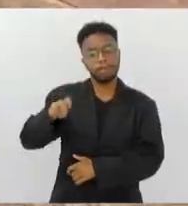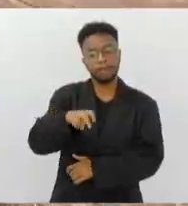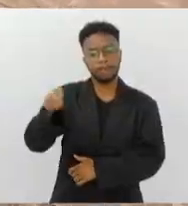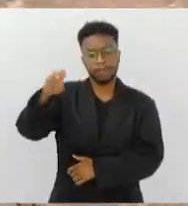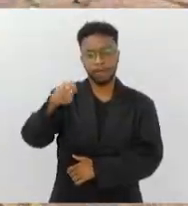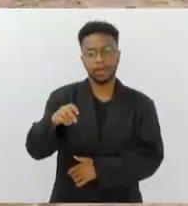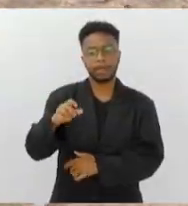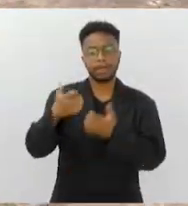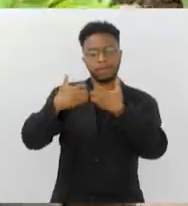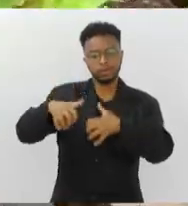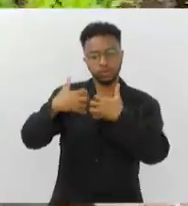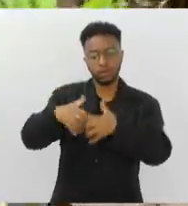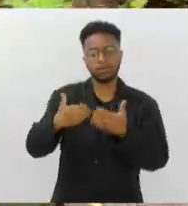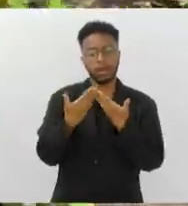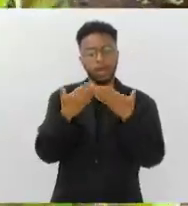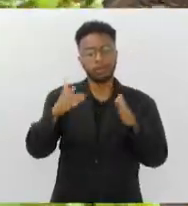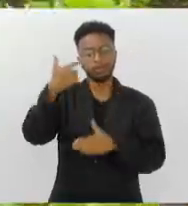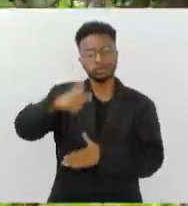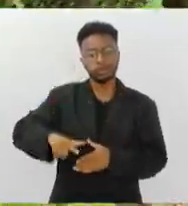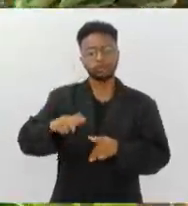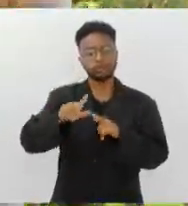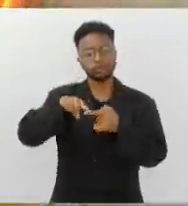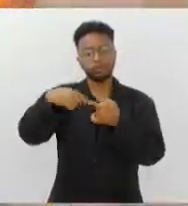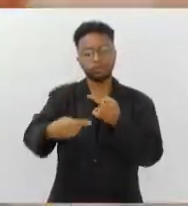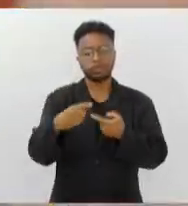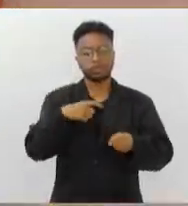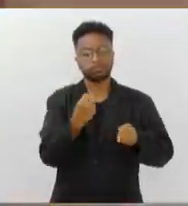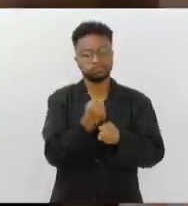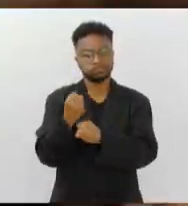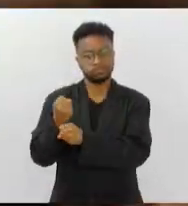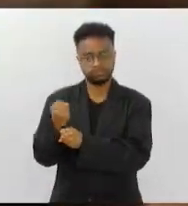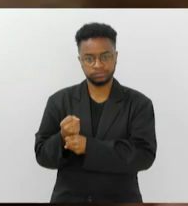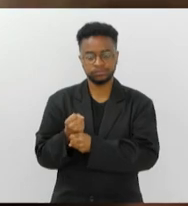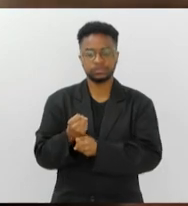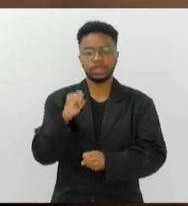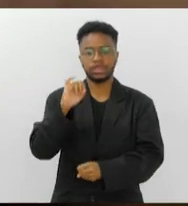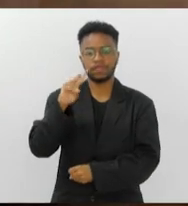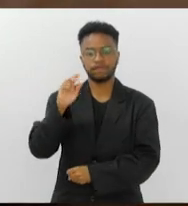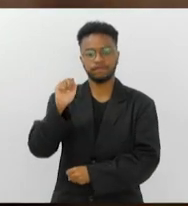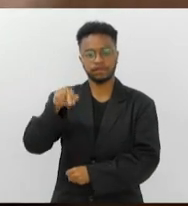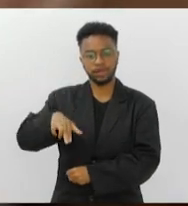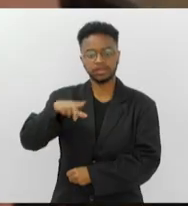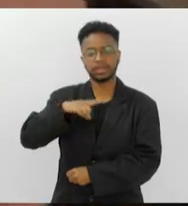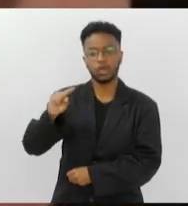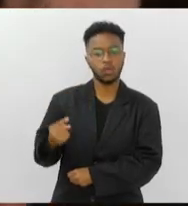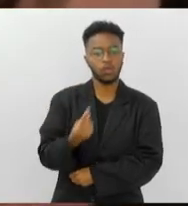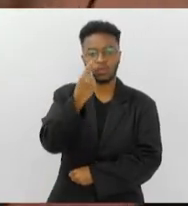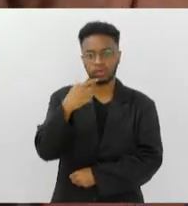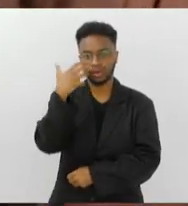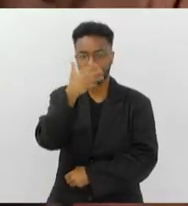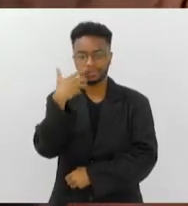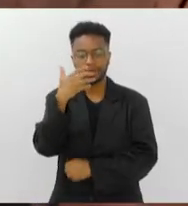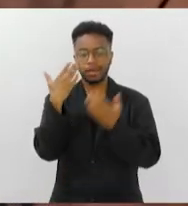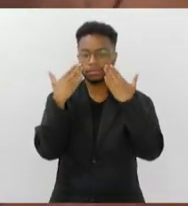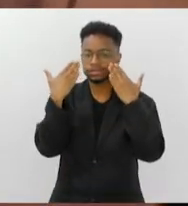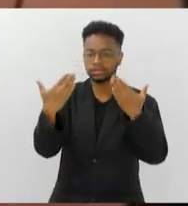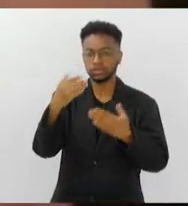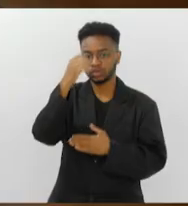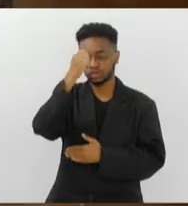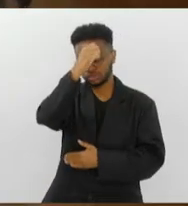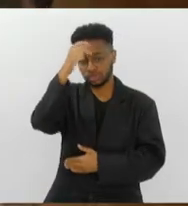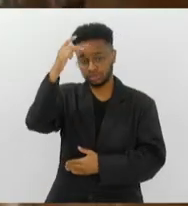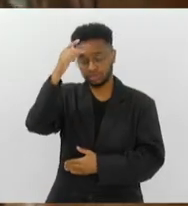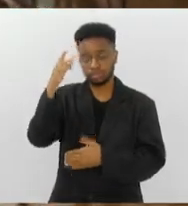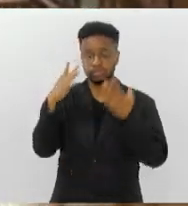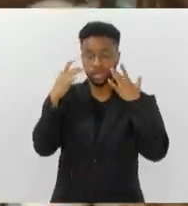Petrópolis reabre ao público depois de passar por reformas. Ivan Lins faz única apresentação no Teatro Municipal do Rio.